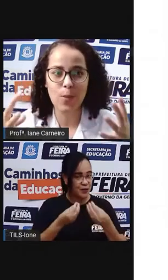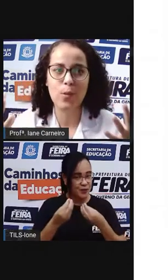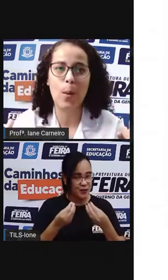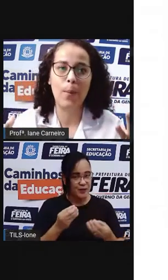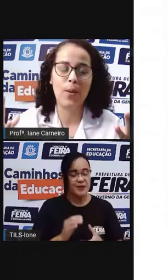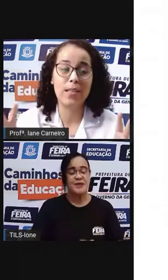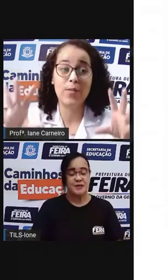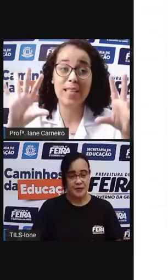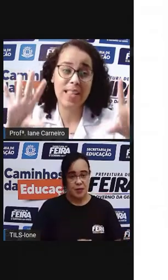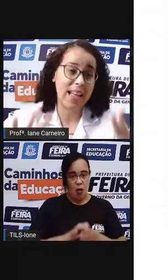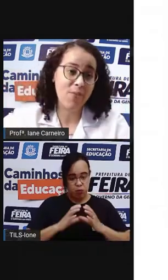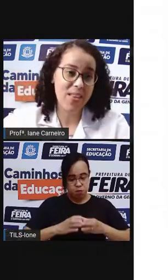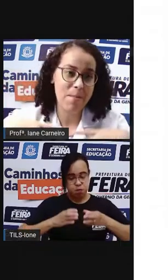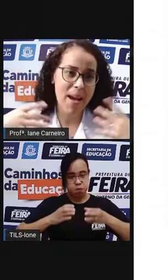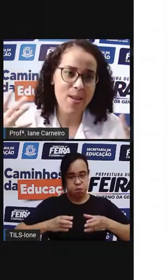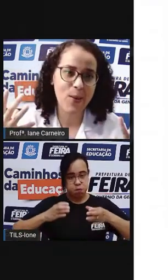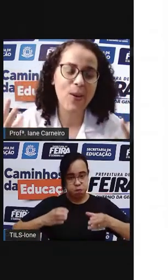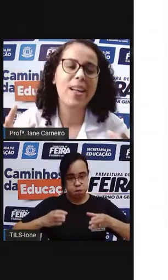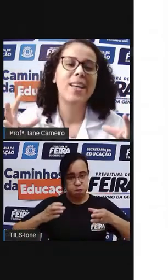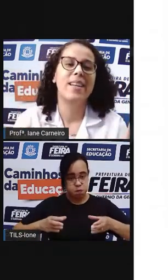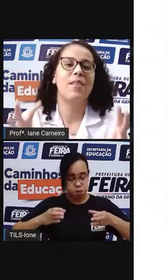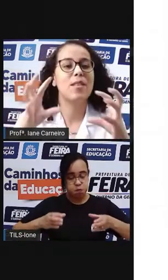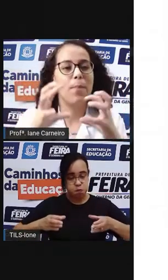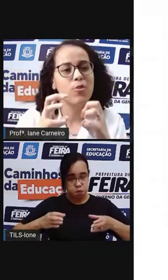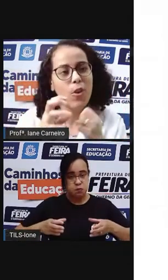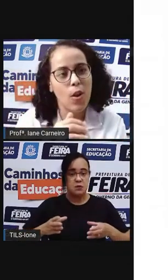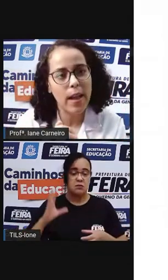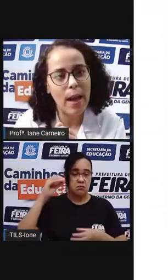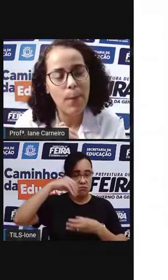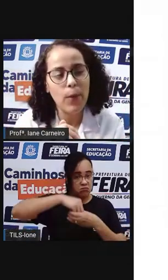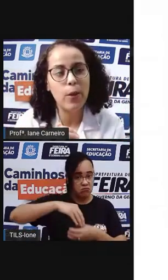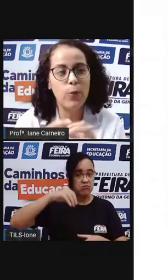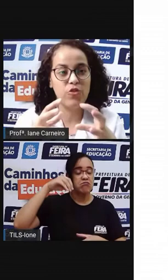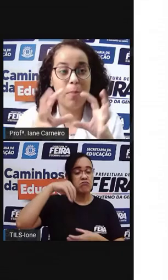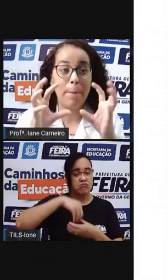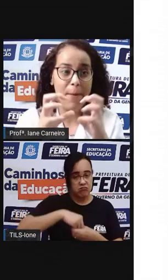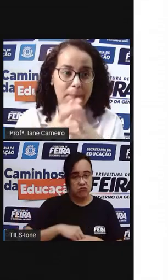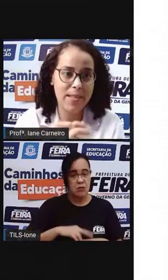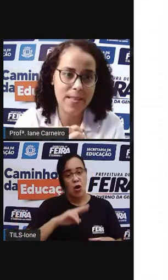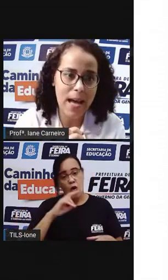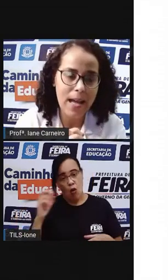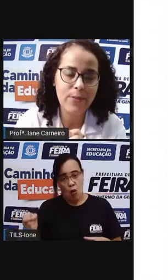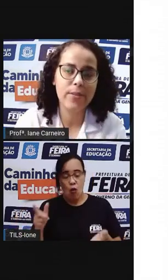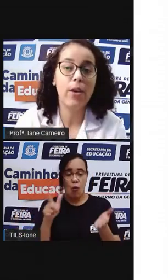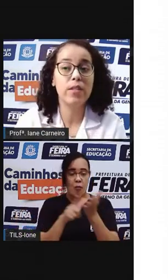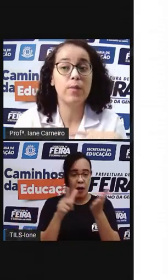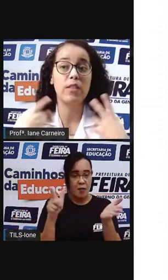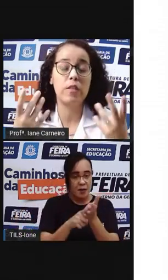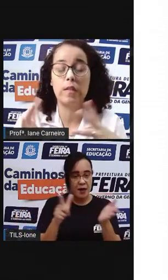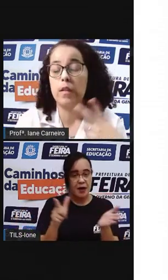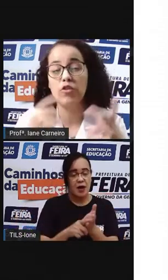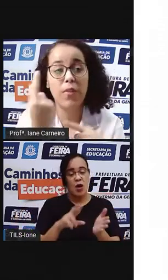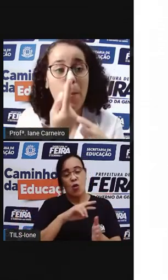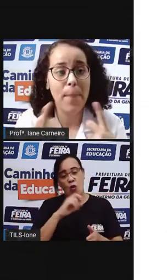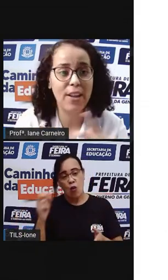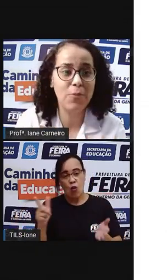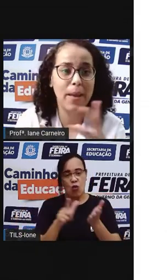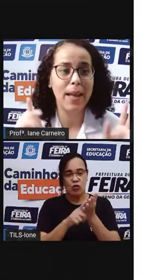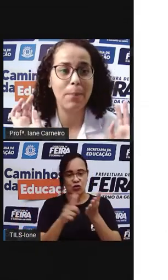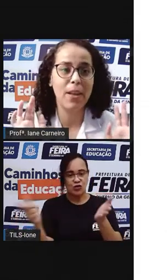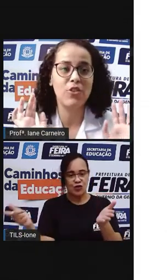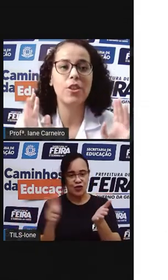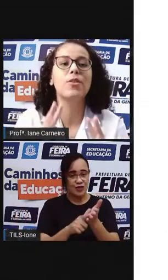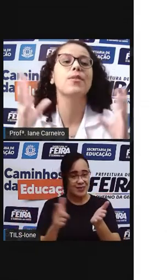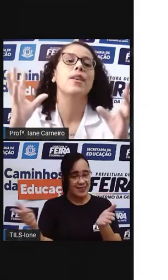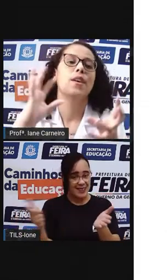volume à sua bola. Se você quiser que ela fique maior. Aí, você pode colocar um pouquinho de papel amassado. Ou se você só tiver um par de